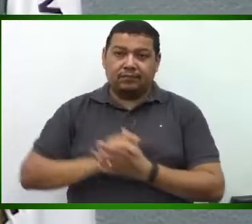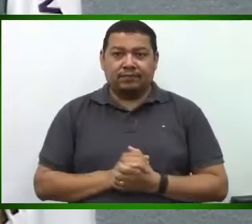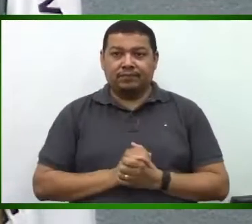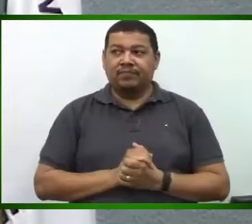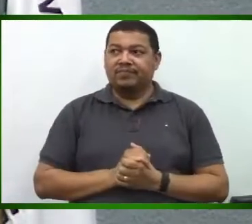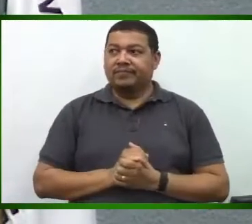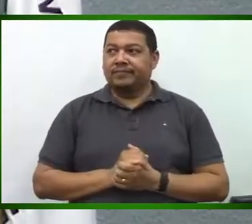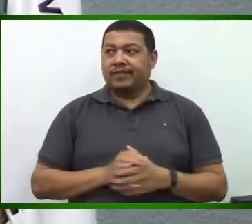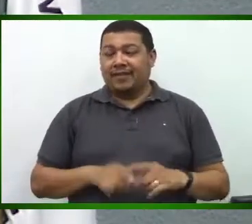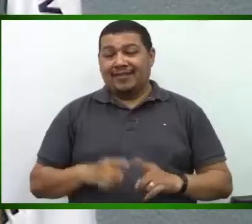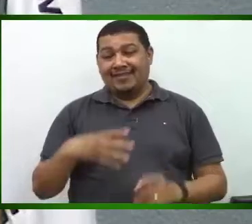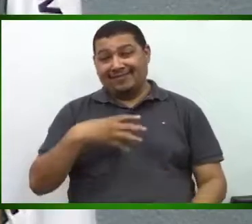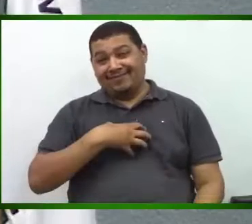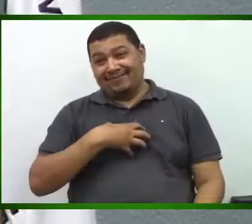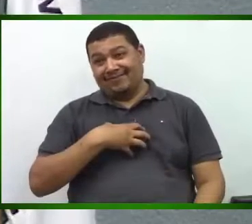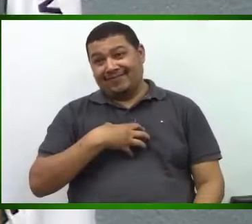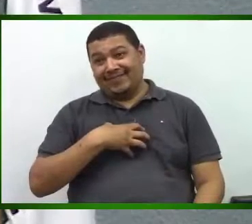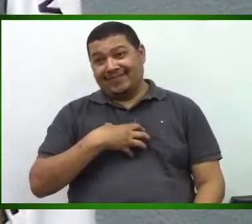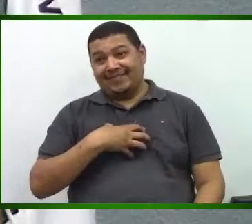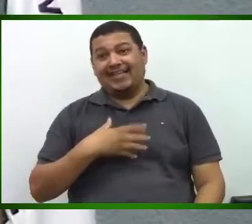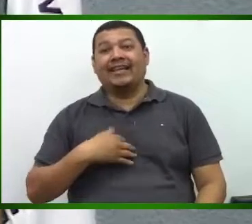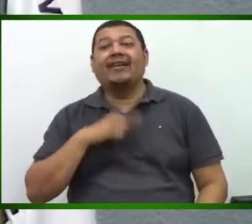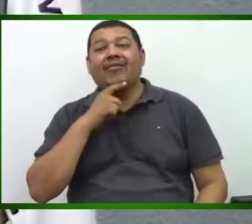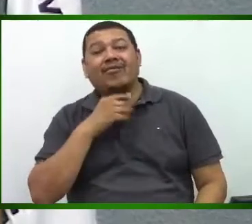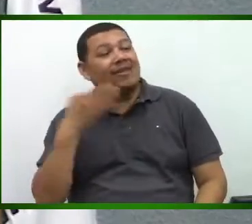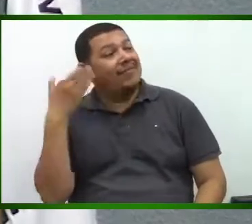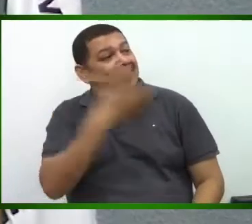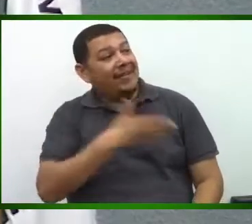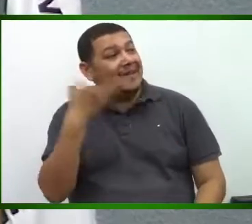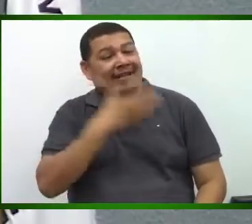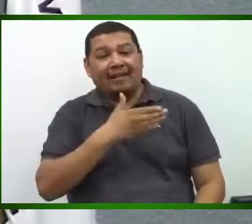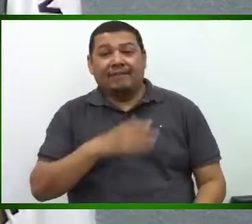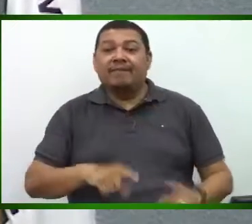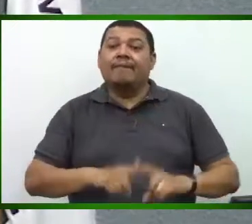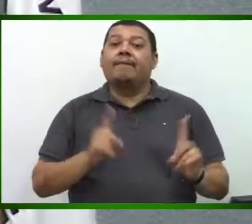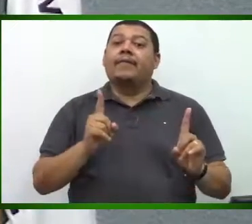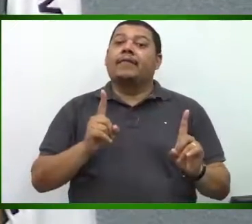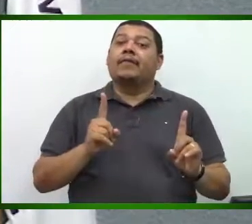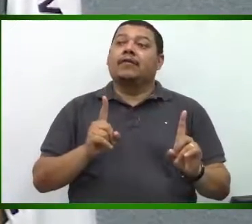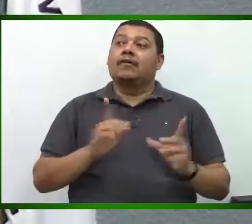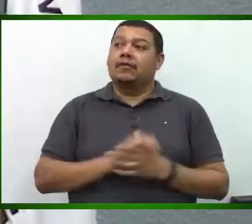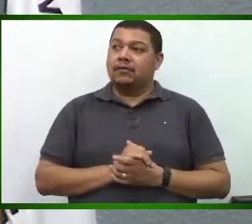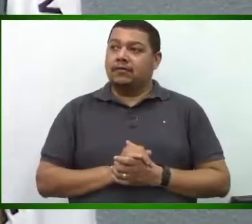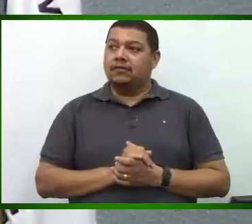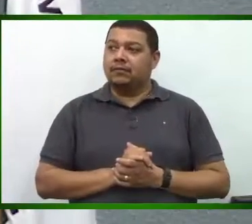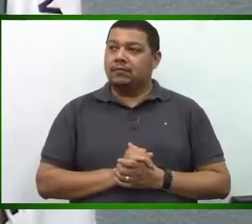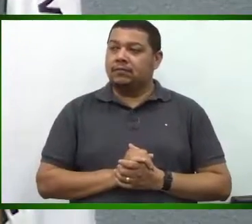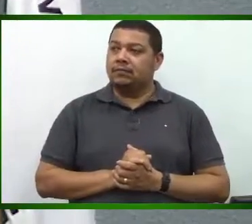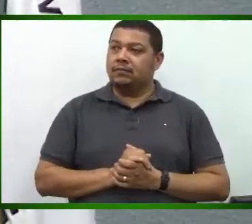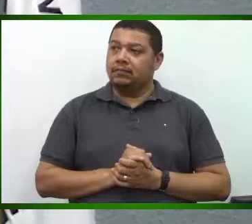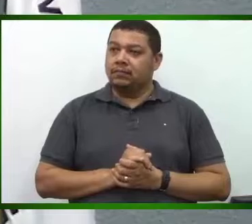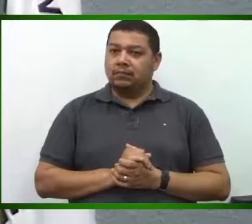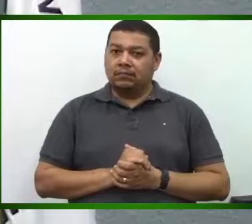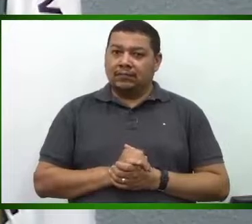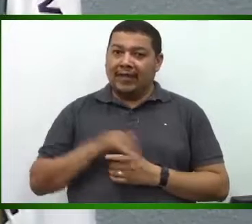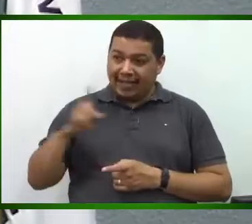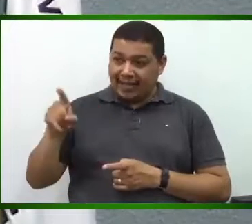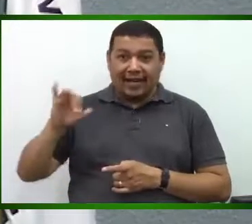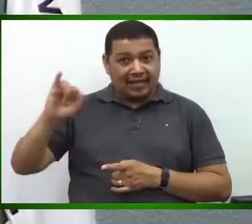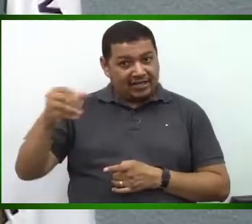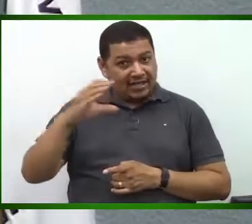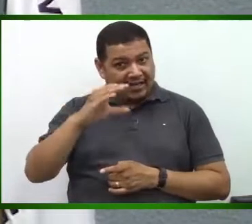Infelizmente hoje não pude comparecer no evento, mas com certeza ela tem